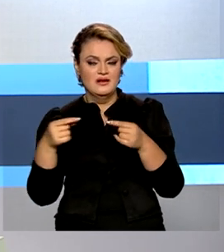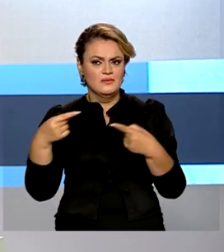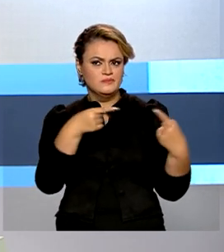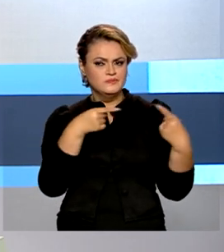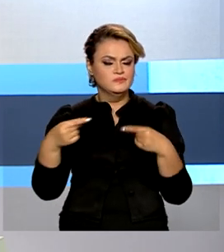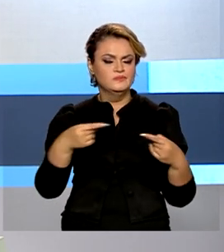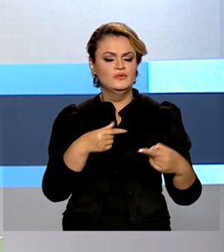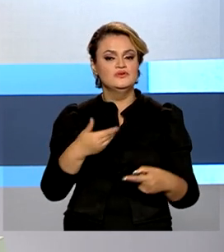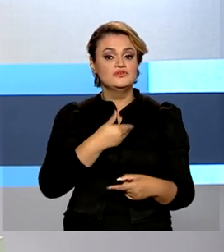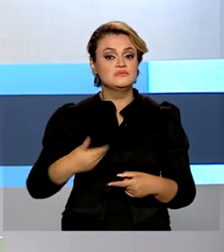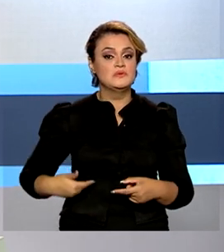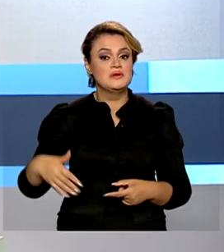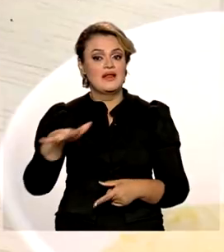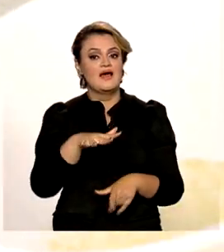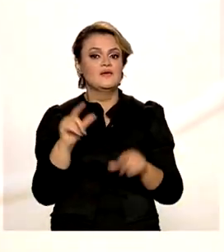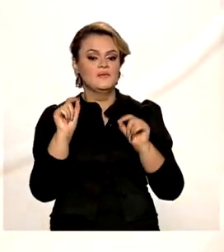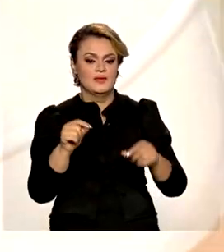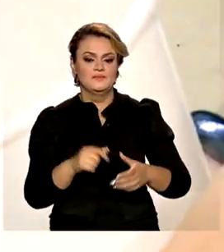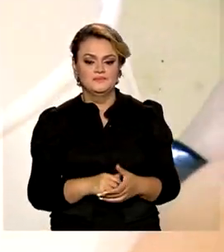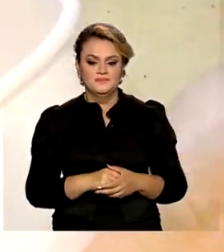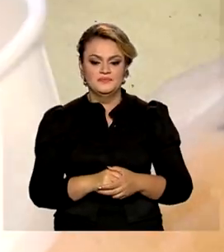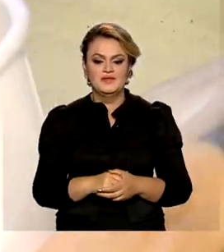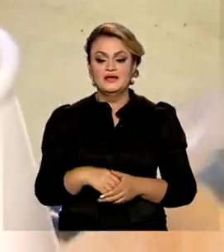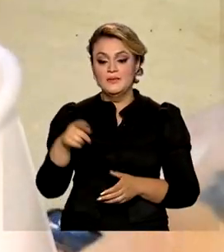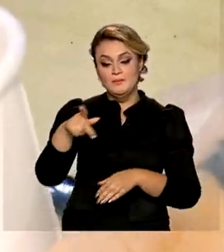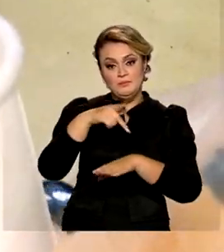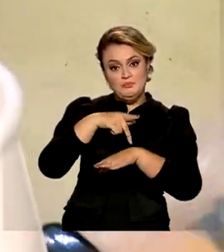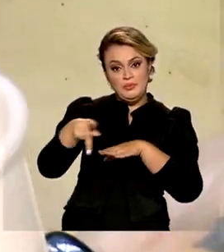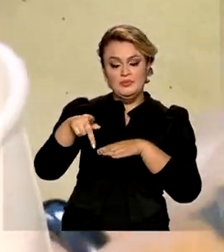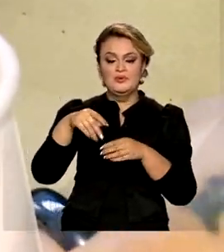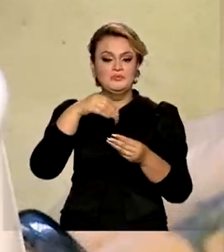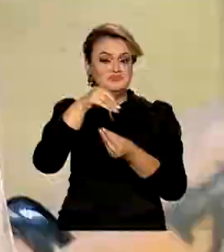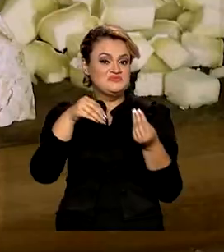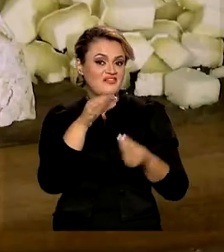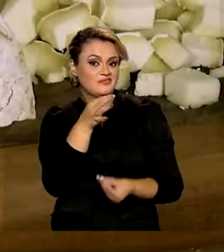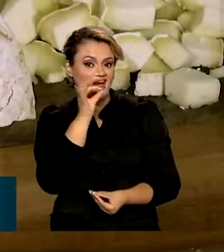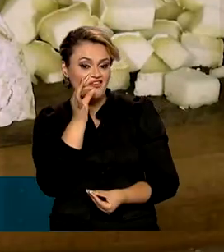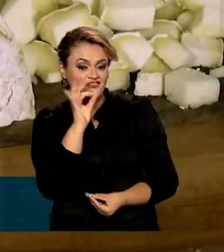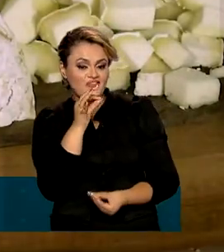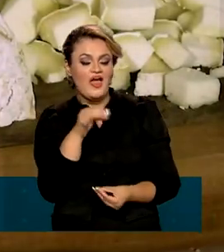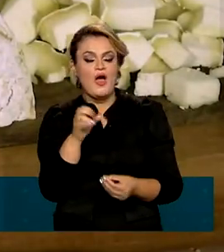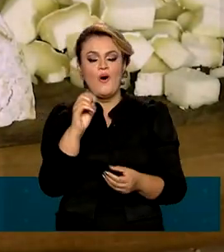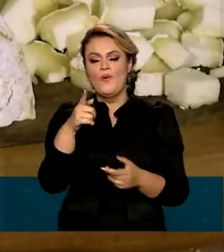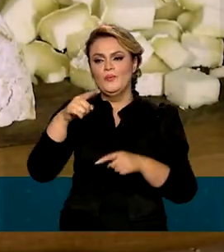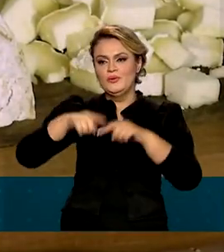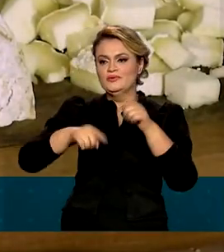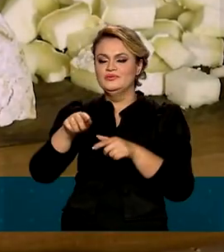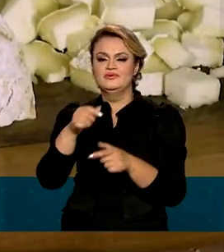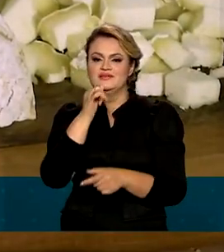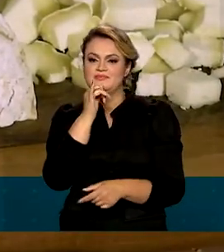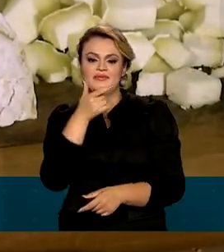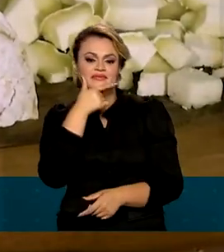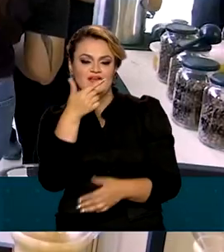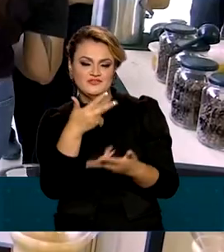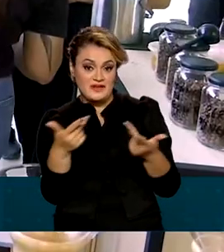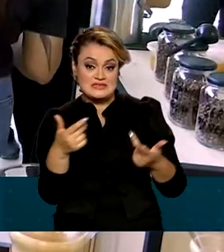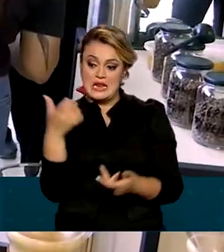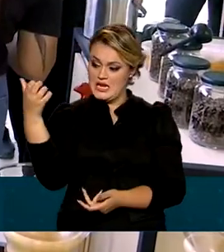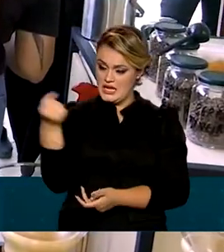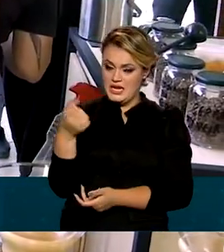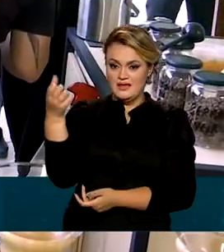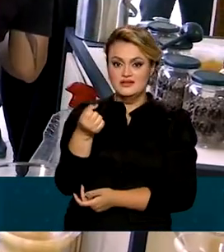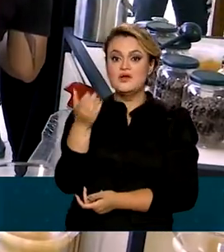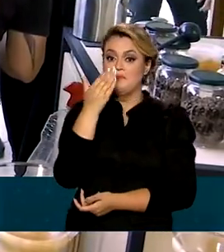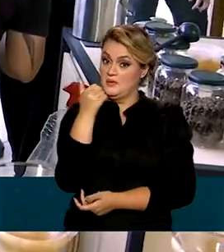públicas para o setor. Seja puro, misturado com café ou nos derivados como queijo, o leite é um